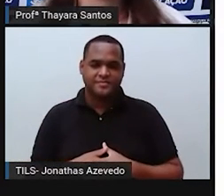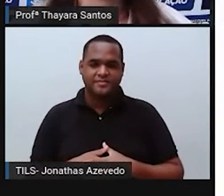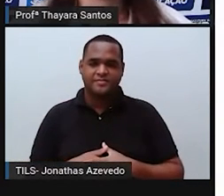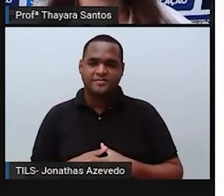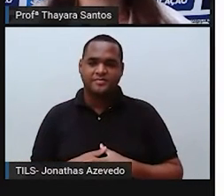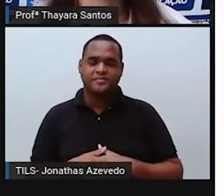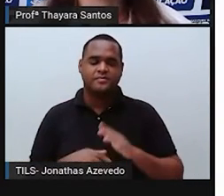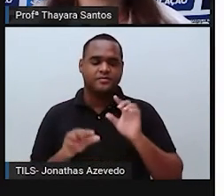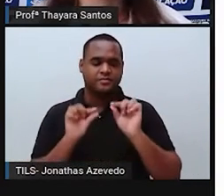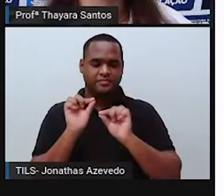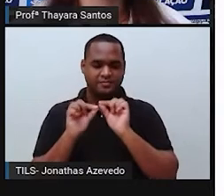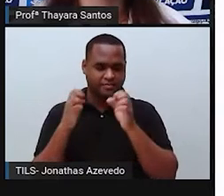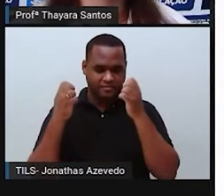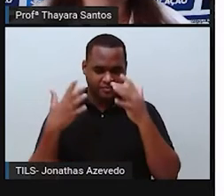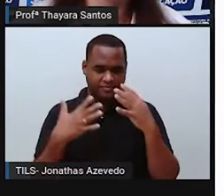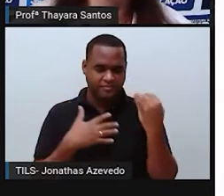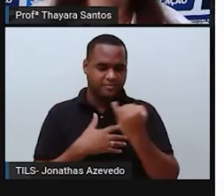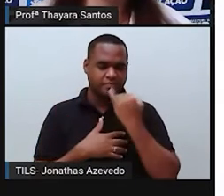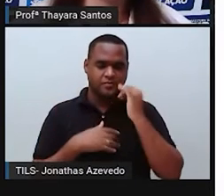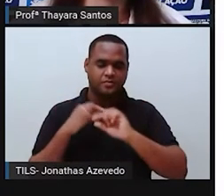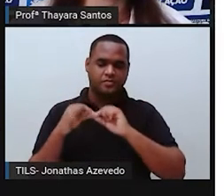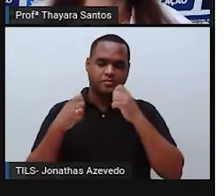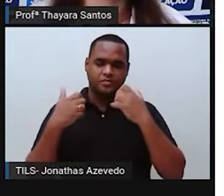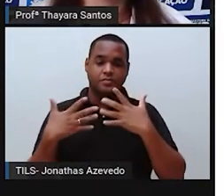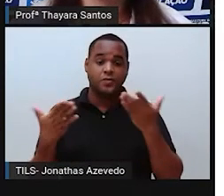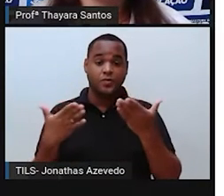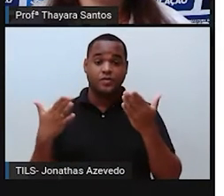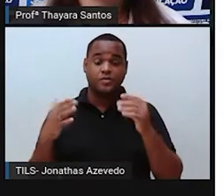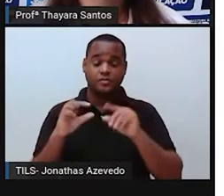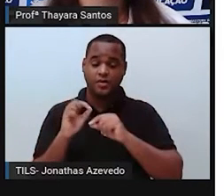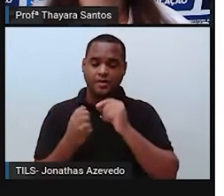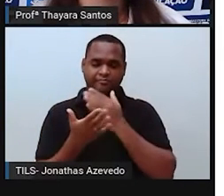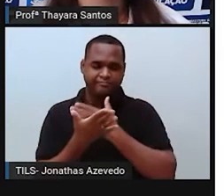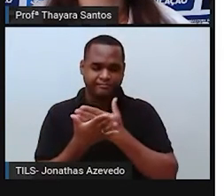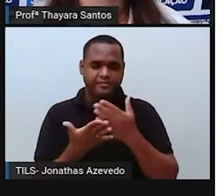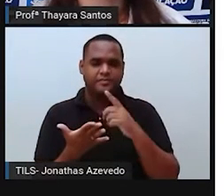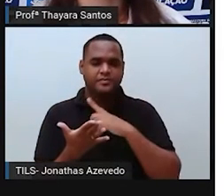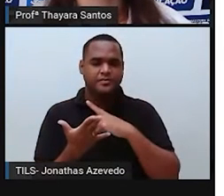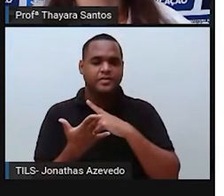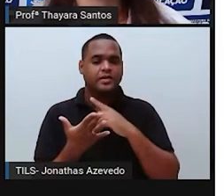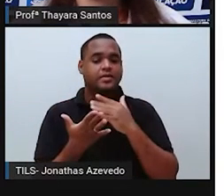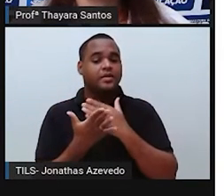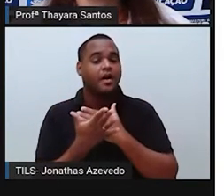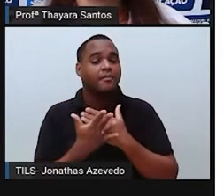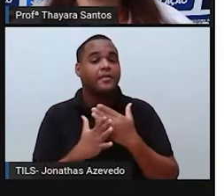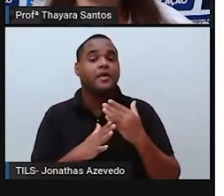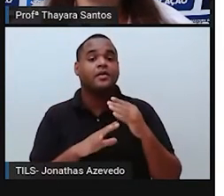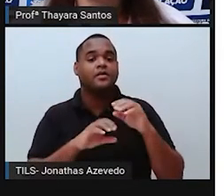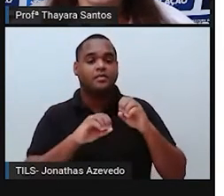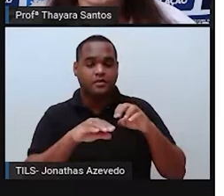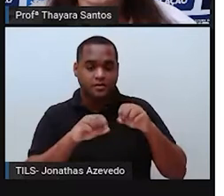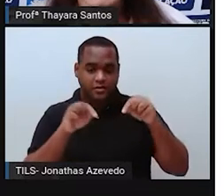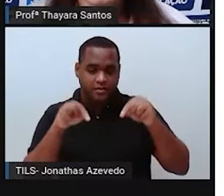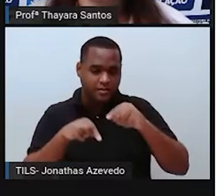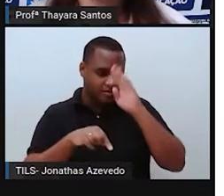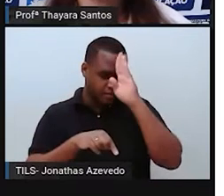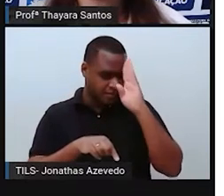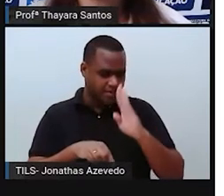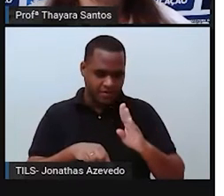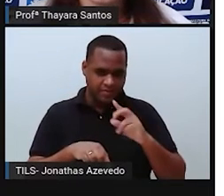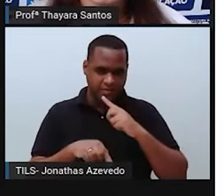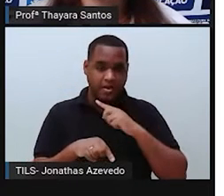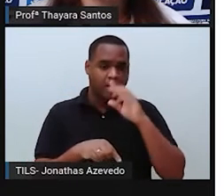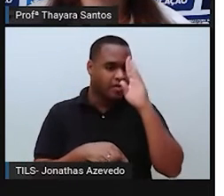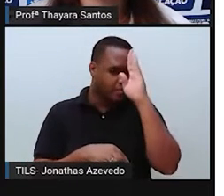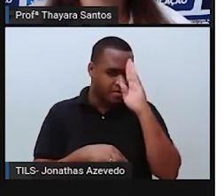Mas o que interessa para a gente hoje, a partir de agora, são os biomas que existem aqui no Brasil. E no